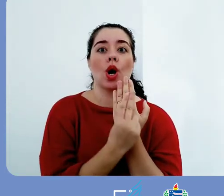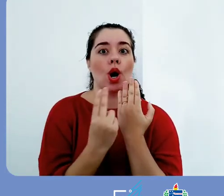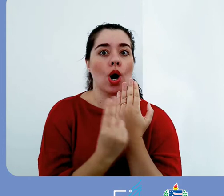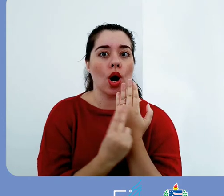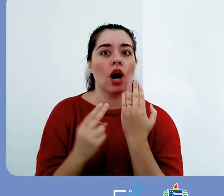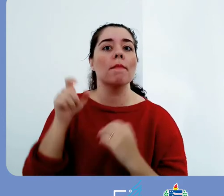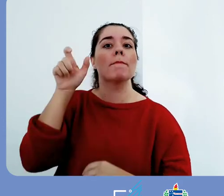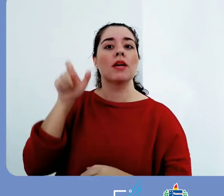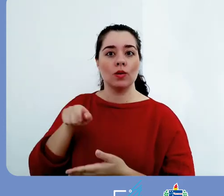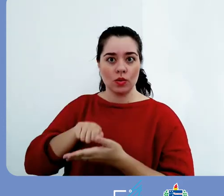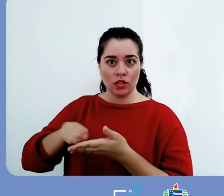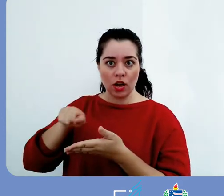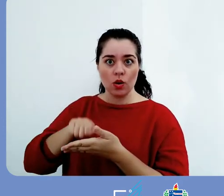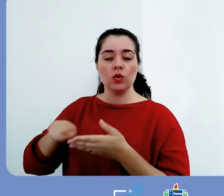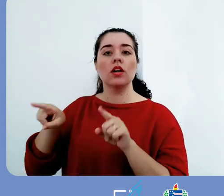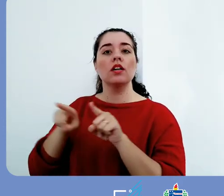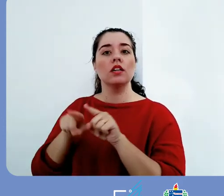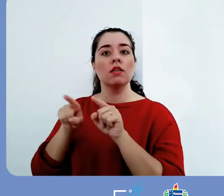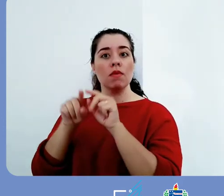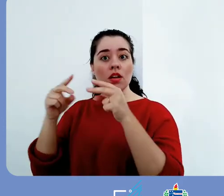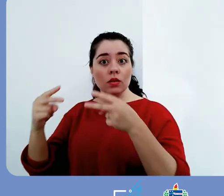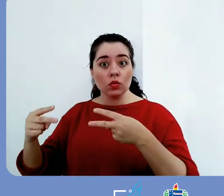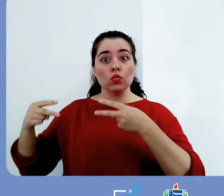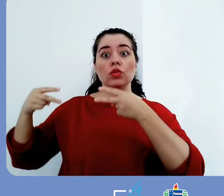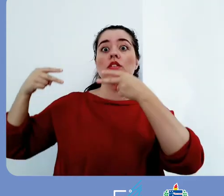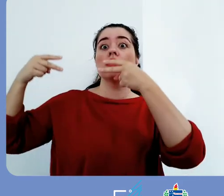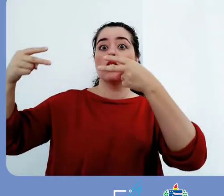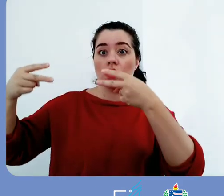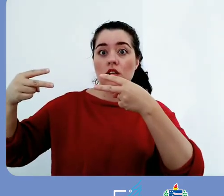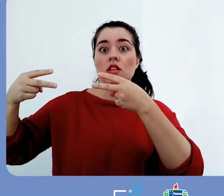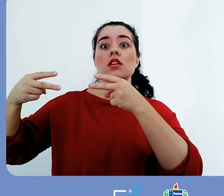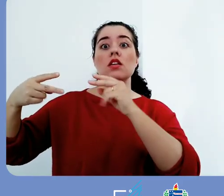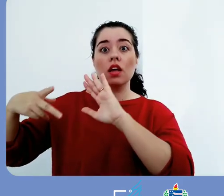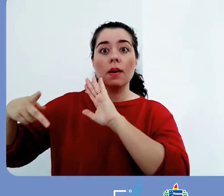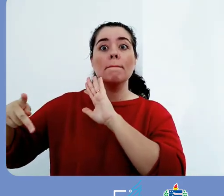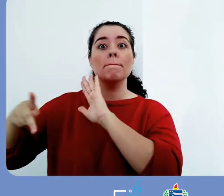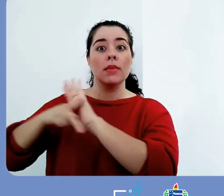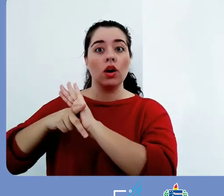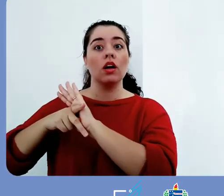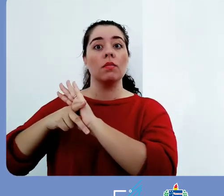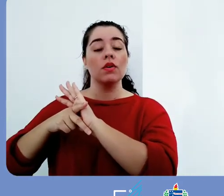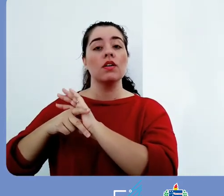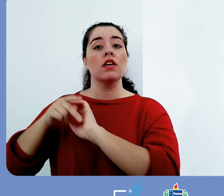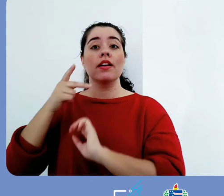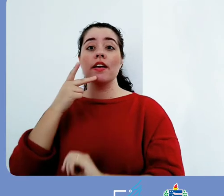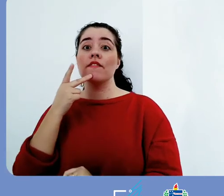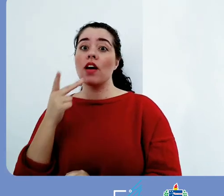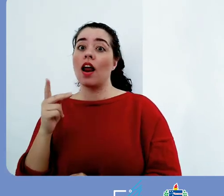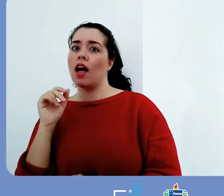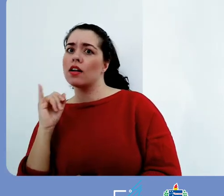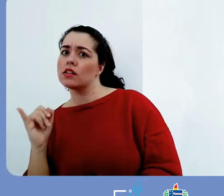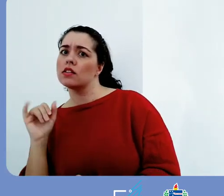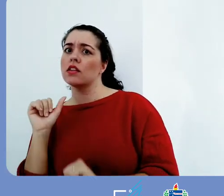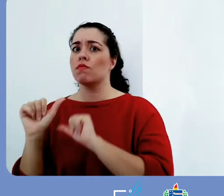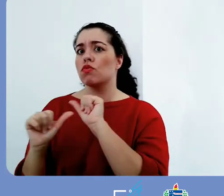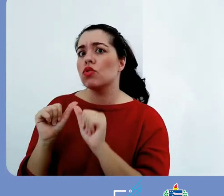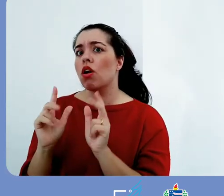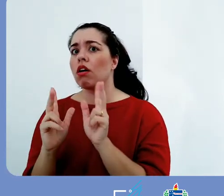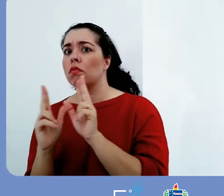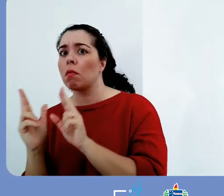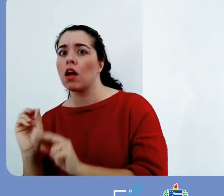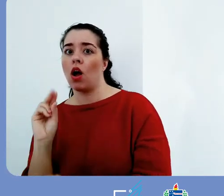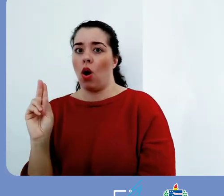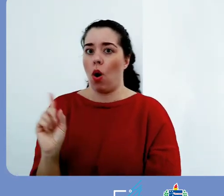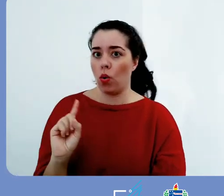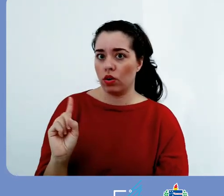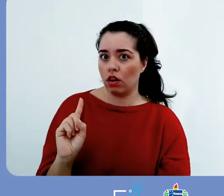De nenhuma maneira, o licenciamento, ele permite com que os usuários entendam que